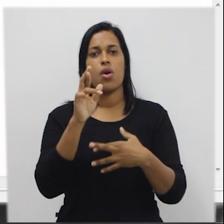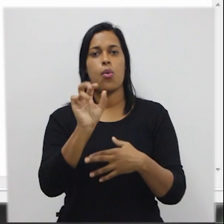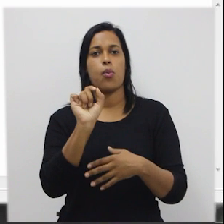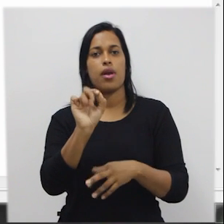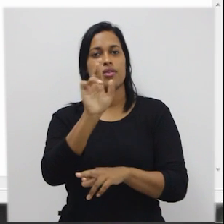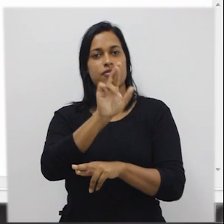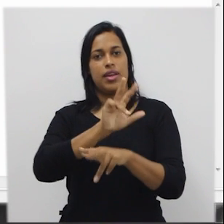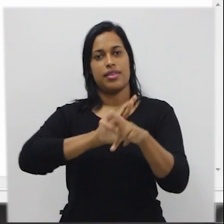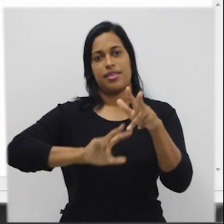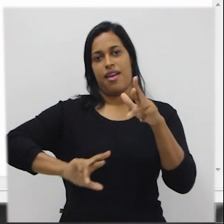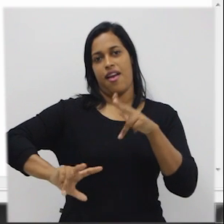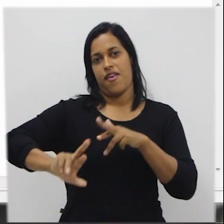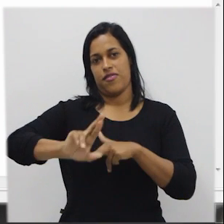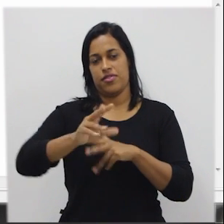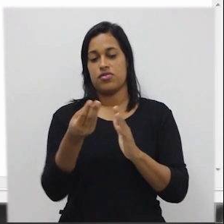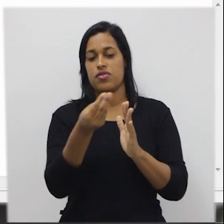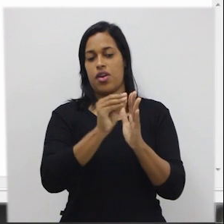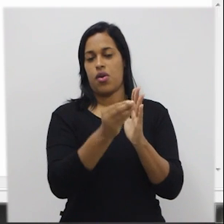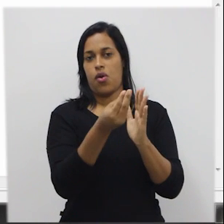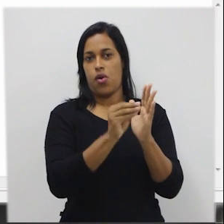nota 1